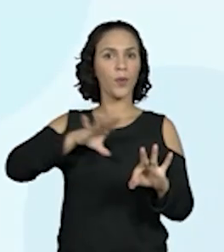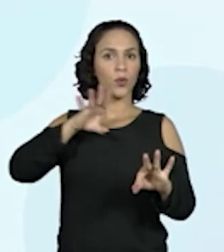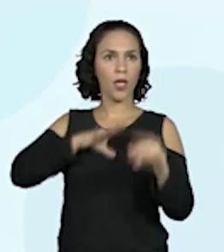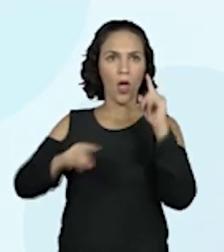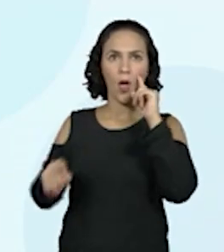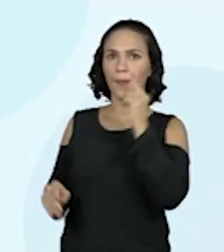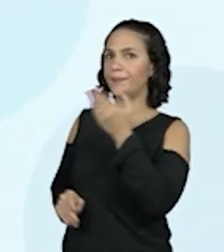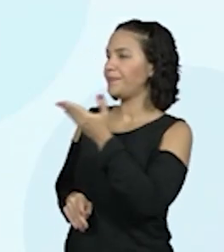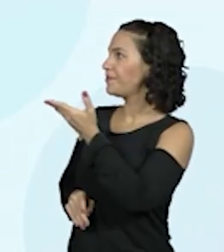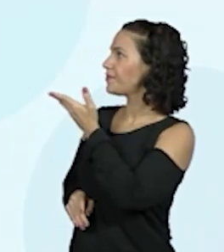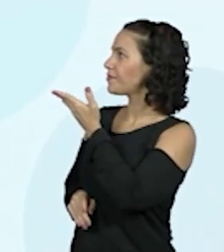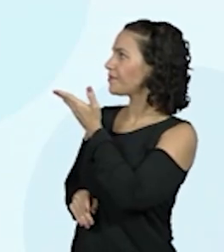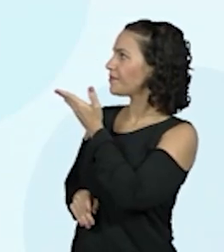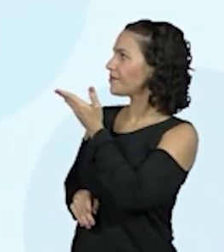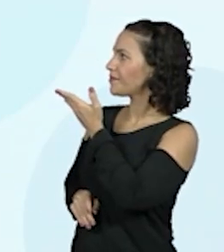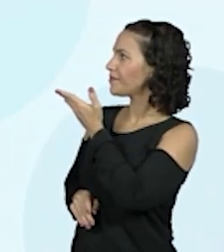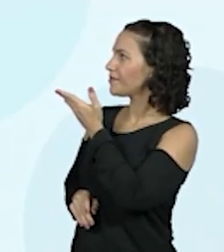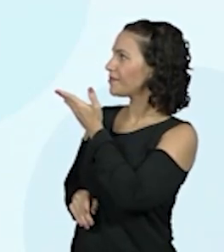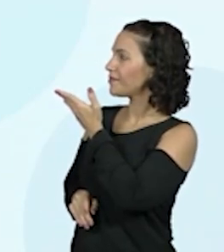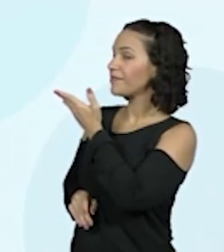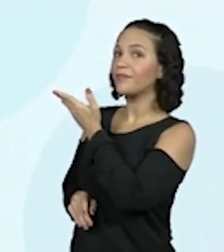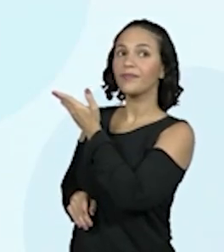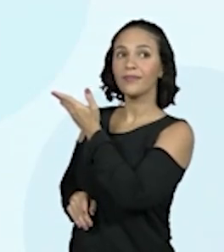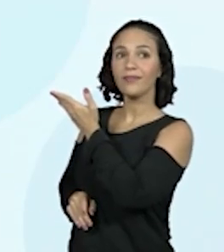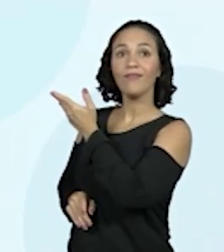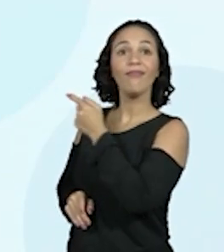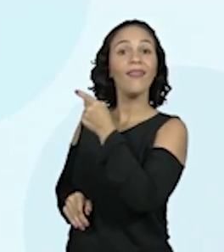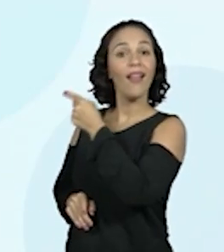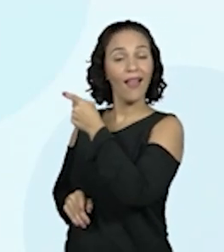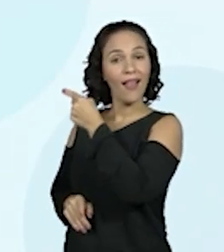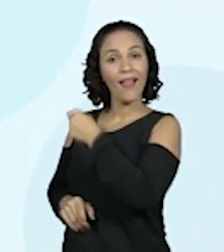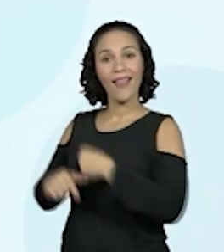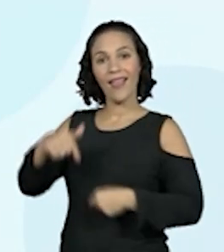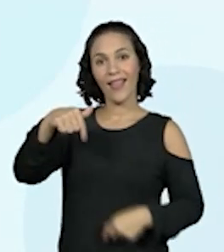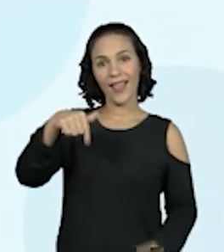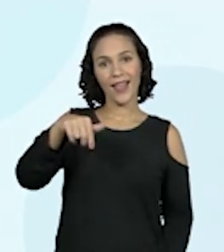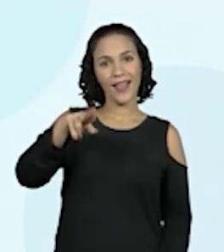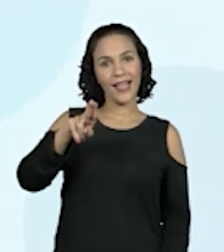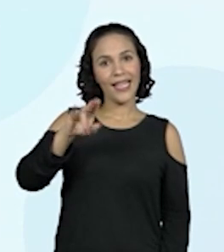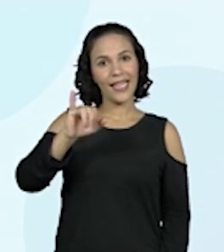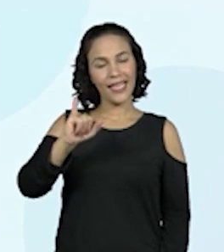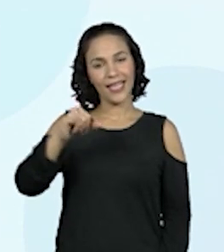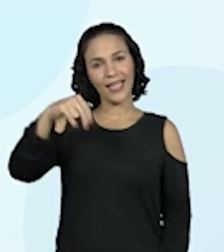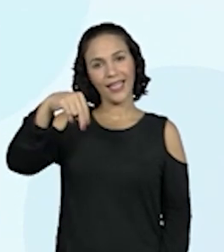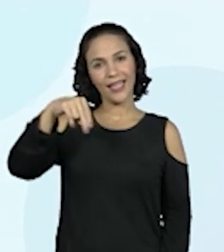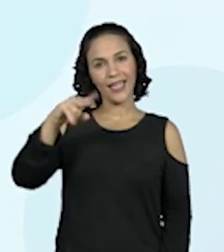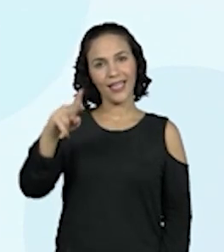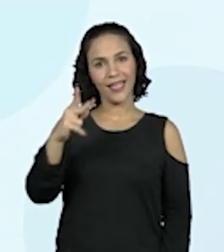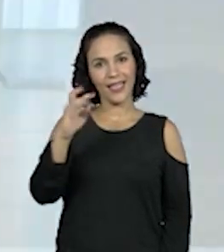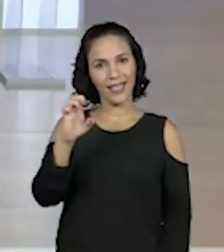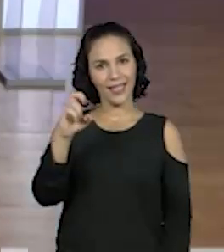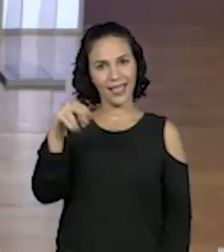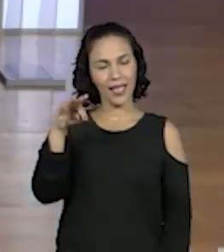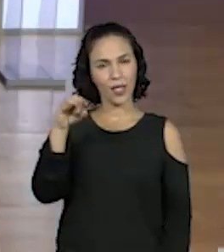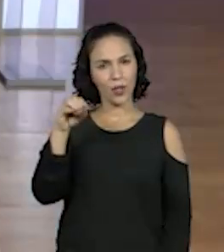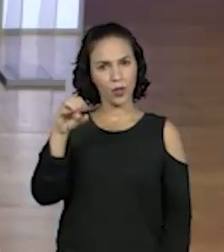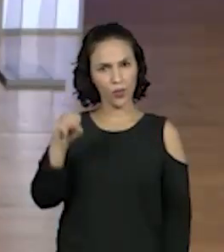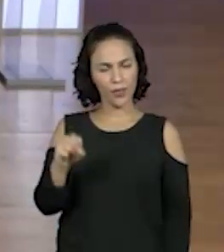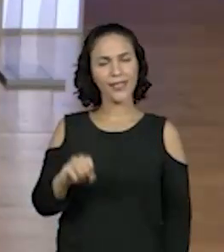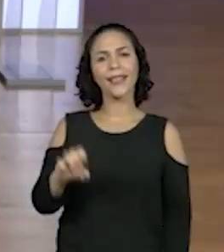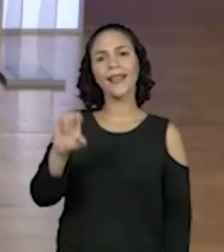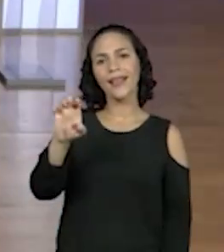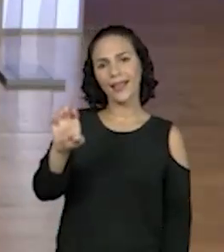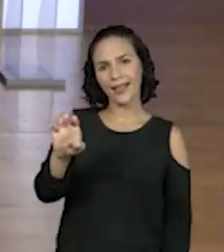595. Então, separei aqui, né? Primeiro, a fichinha do